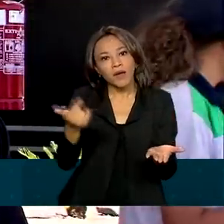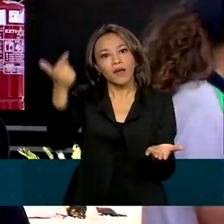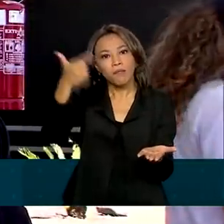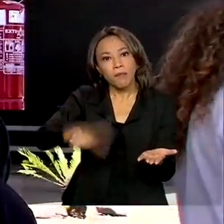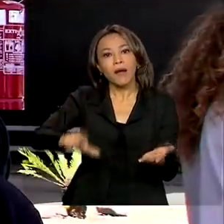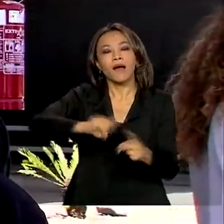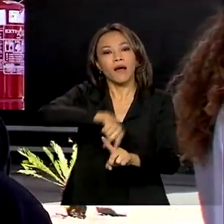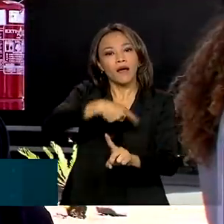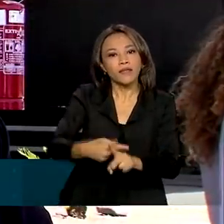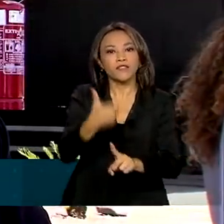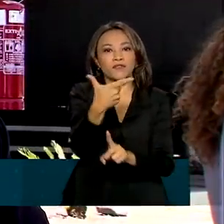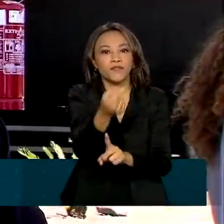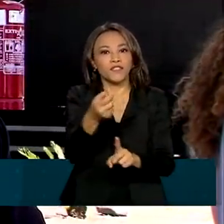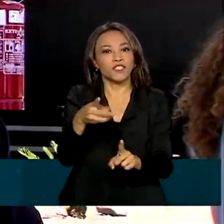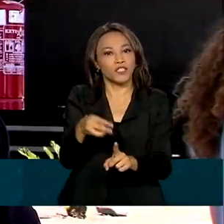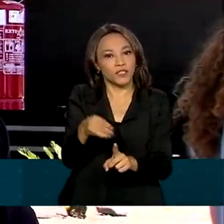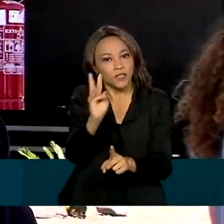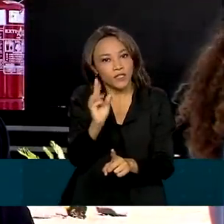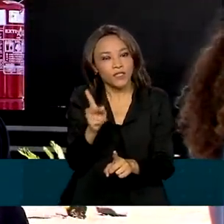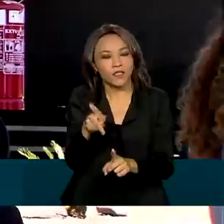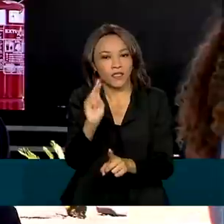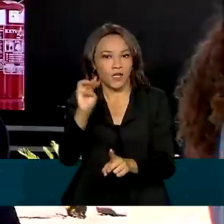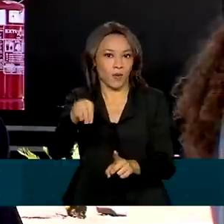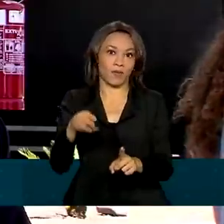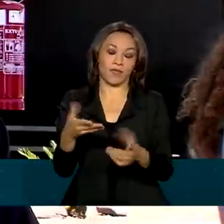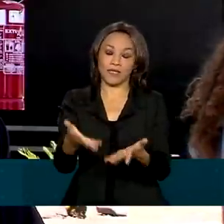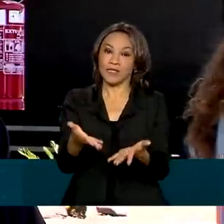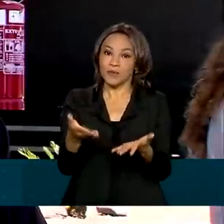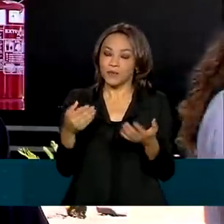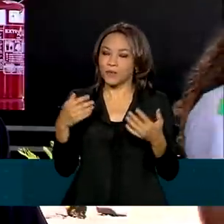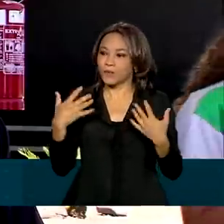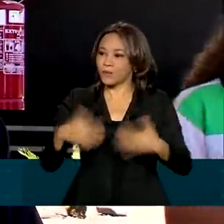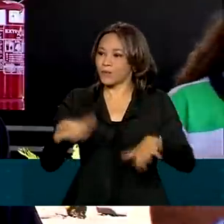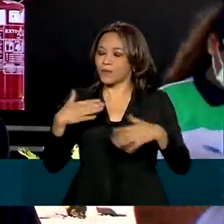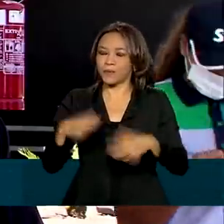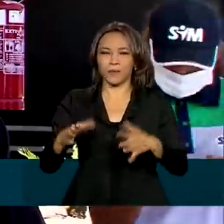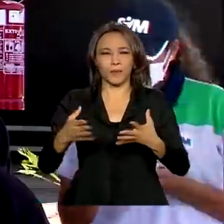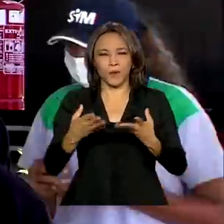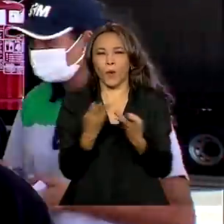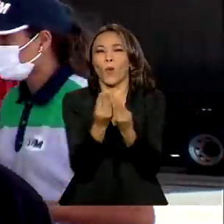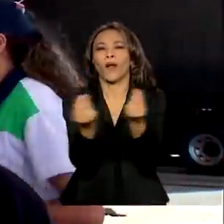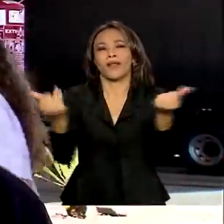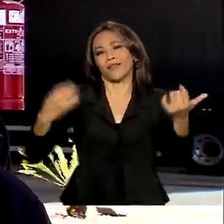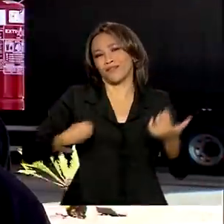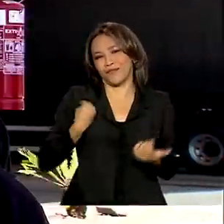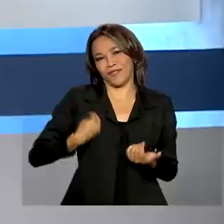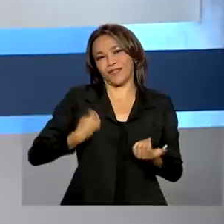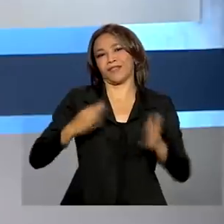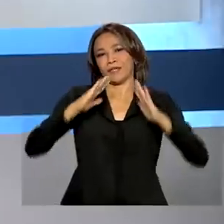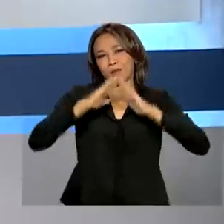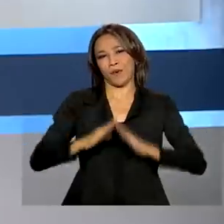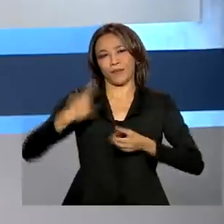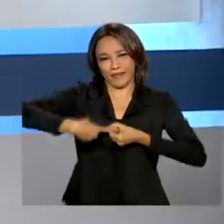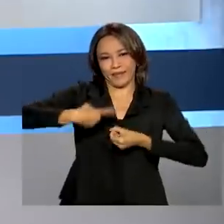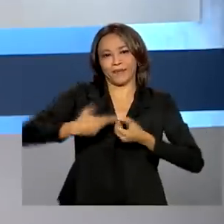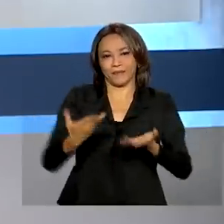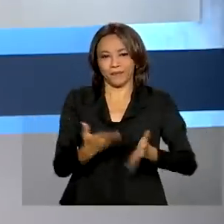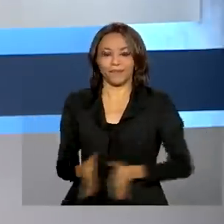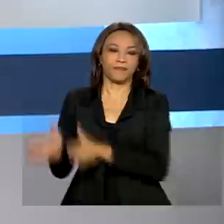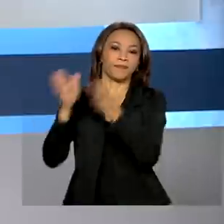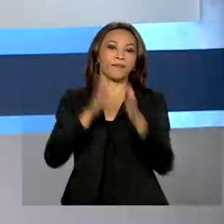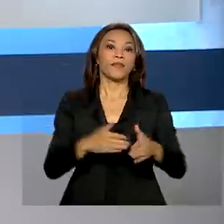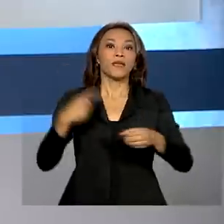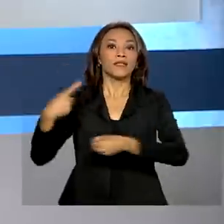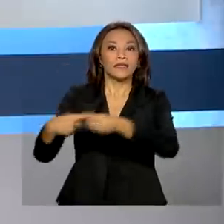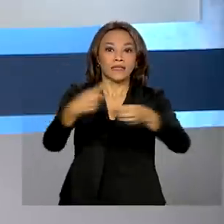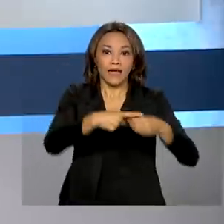quilômetros. Nós vamos ter metade da estrada duplicada. Eu acho que isso vai ganhar qualidade de vida para nós que moramos no interior. E as cidades